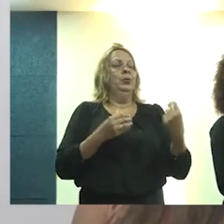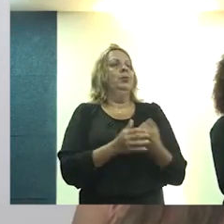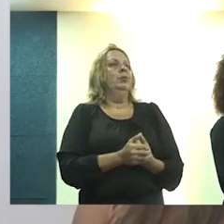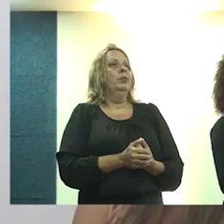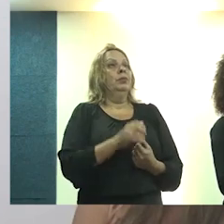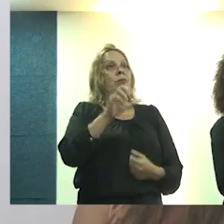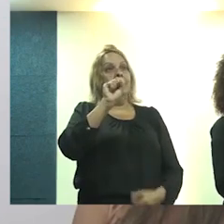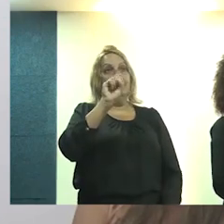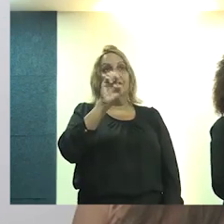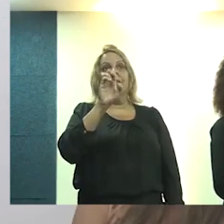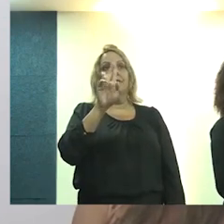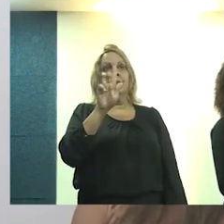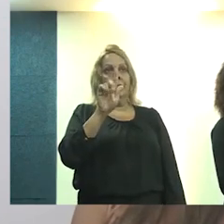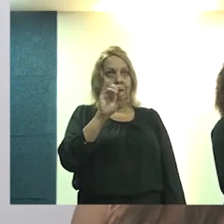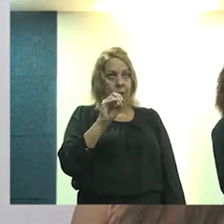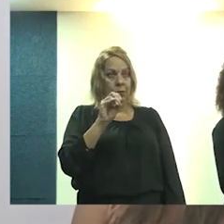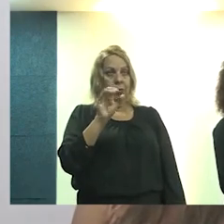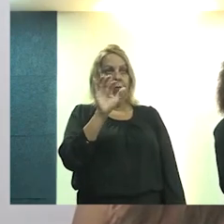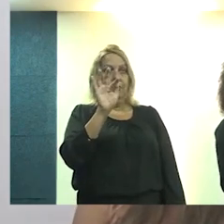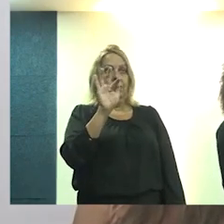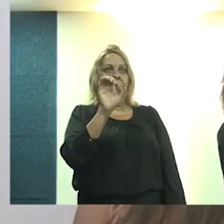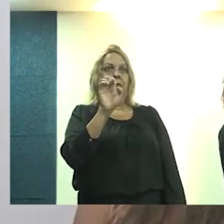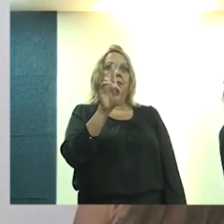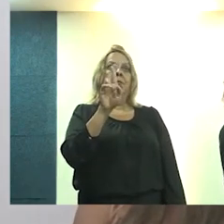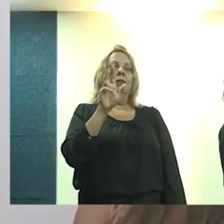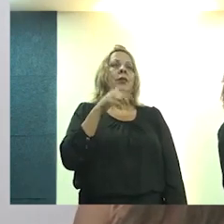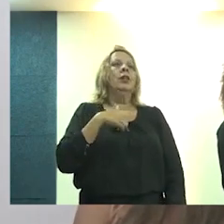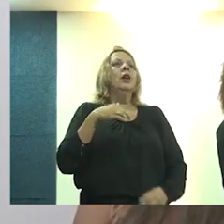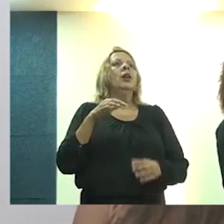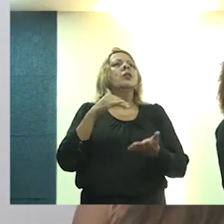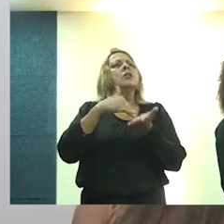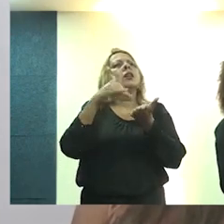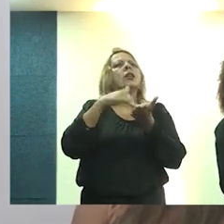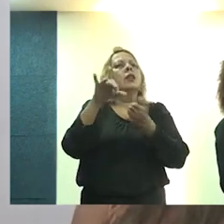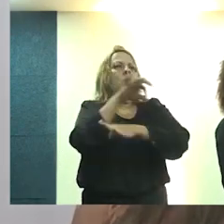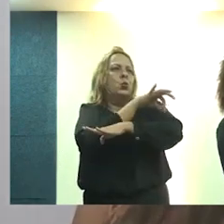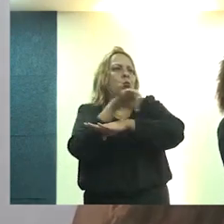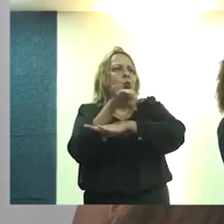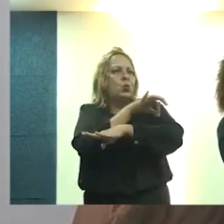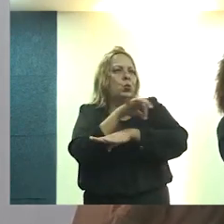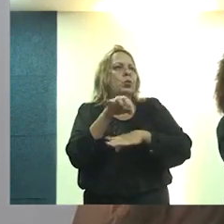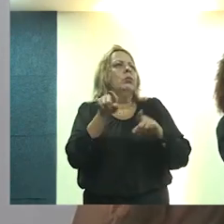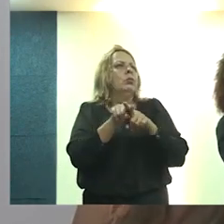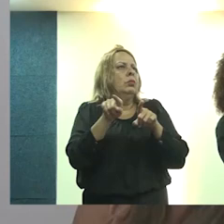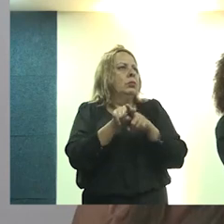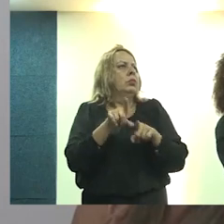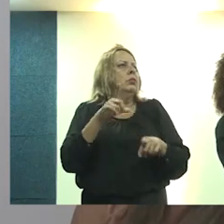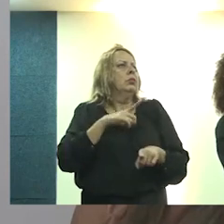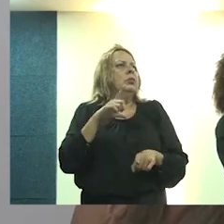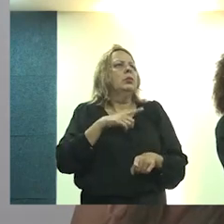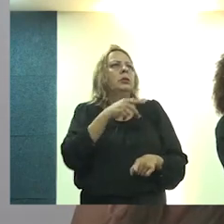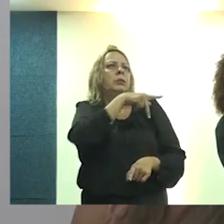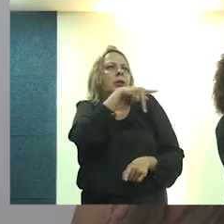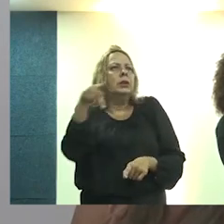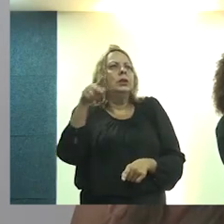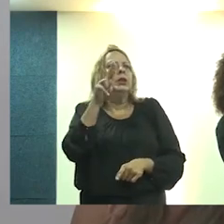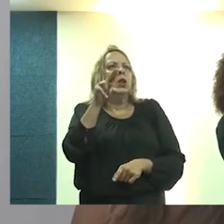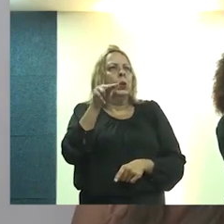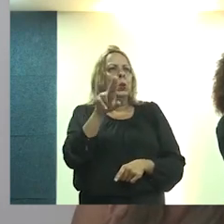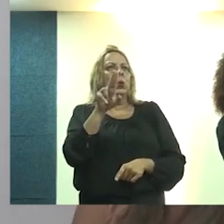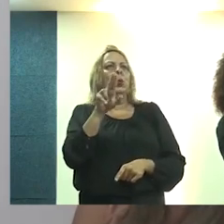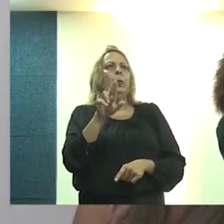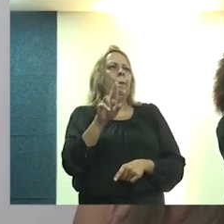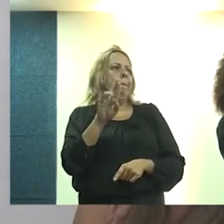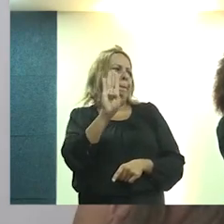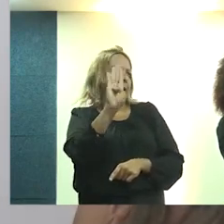Colega Sérgio Ferrari, secretário de Infraestrutura, e também presidente da Imurbi, aqui